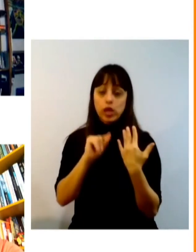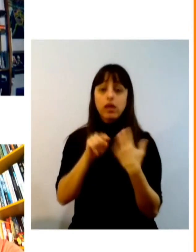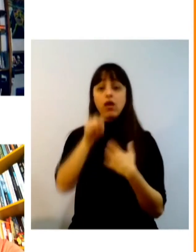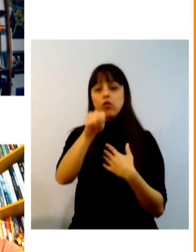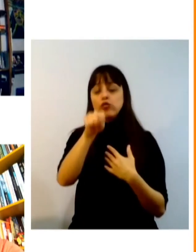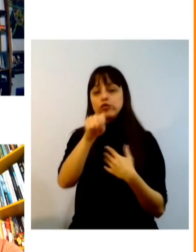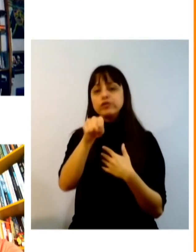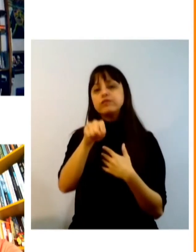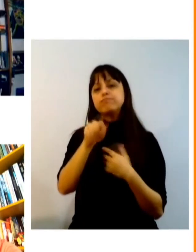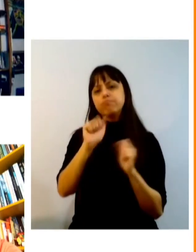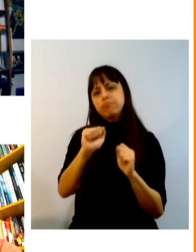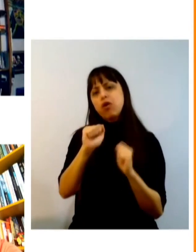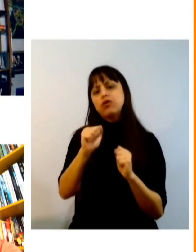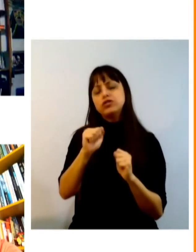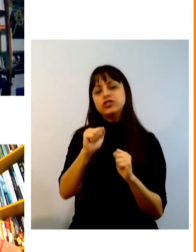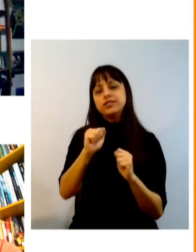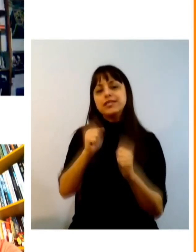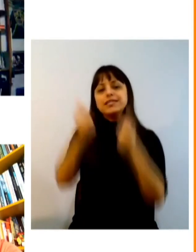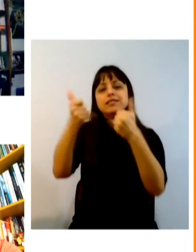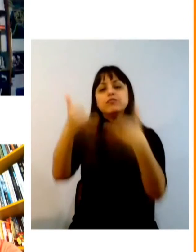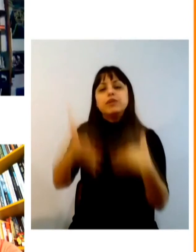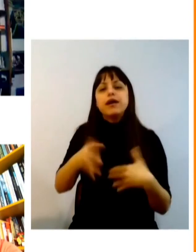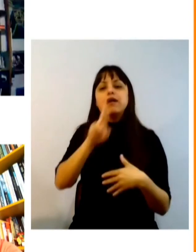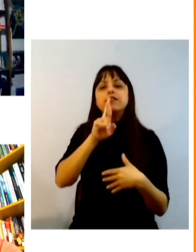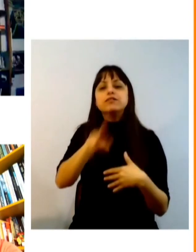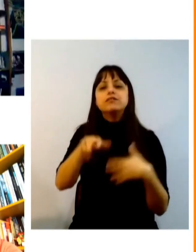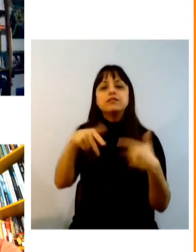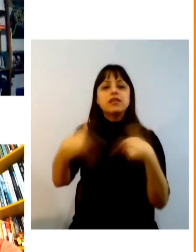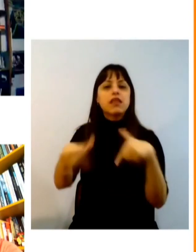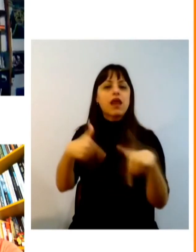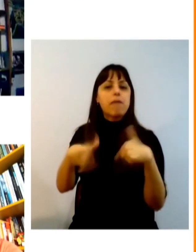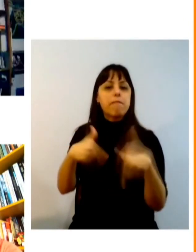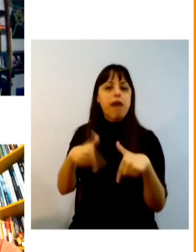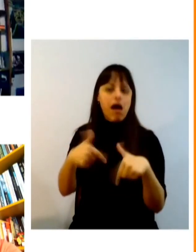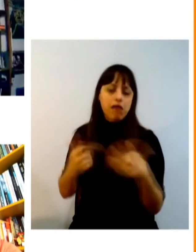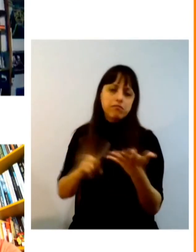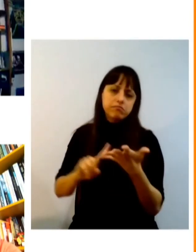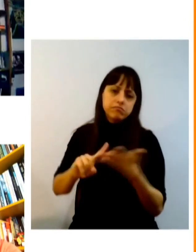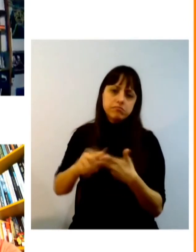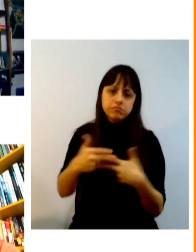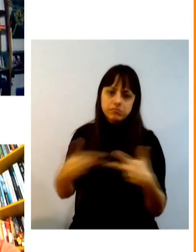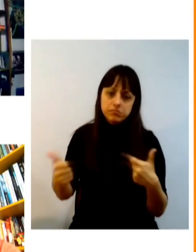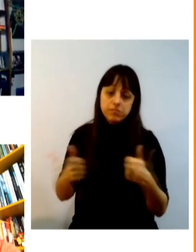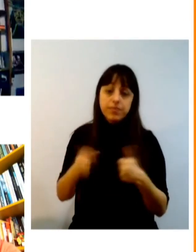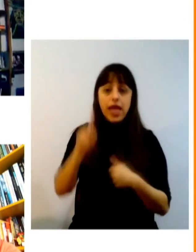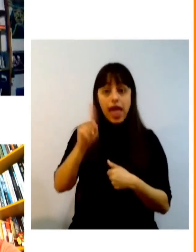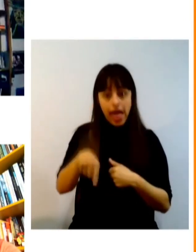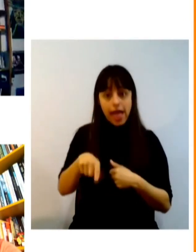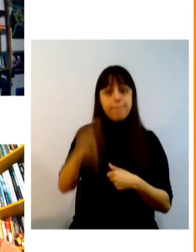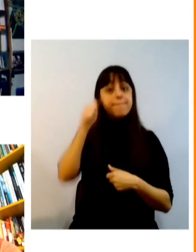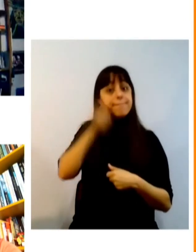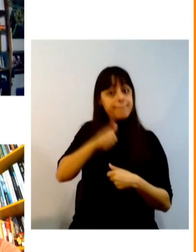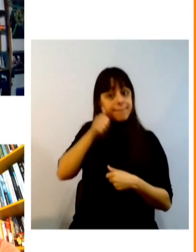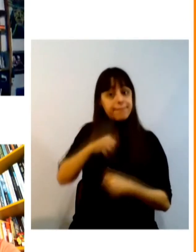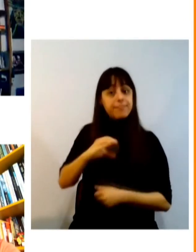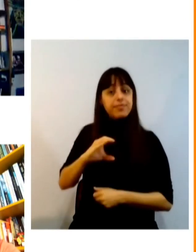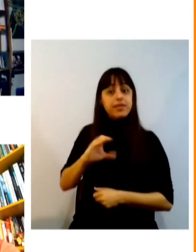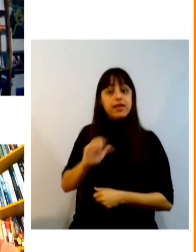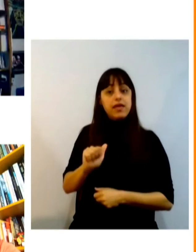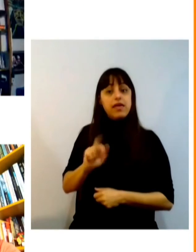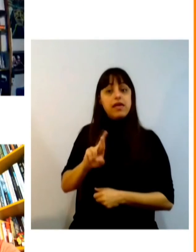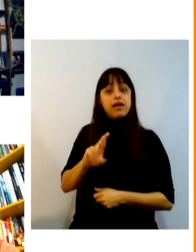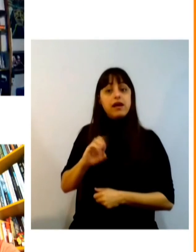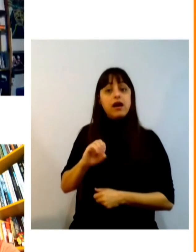resultados do trabalho essa vem da Carolina Dantas de Camasari ela pede para você